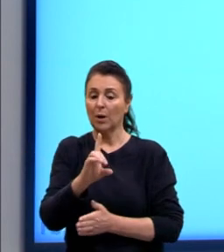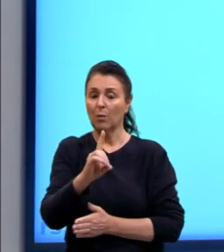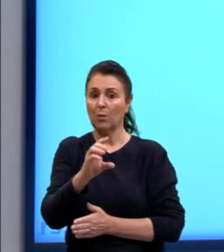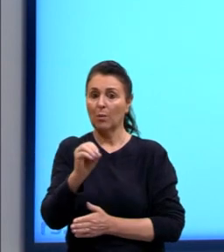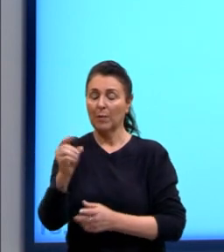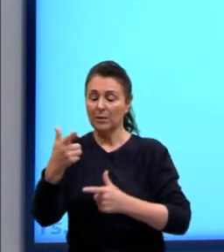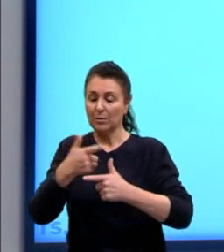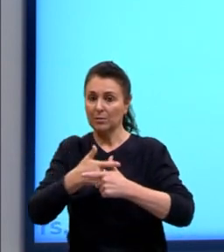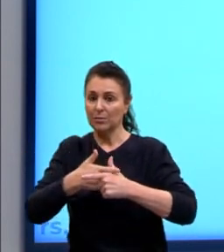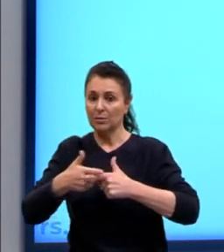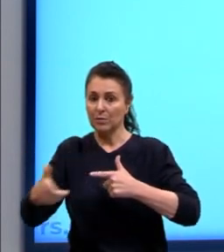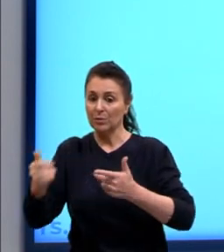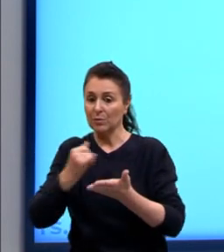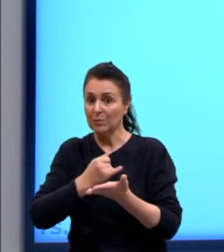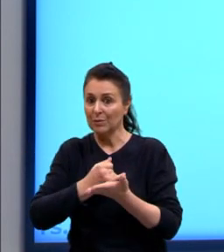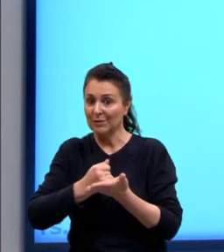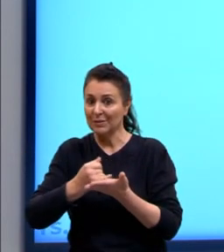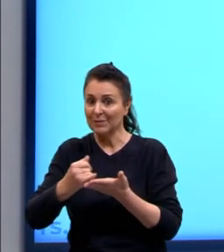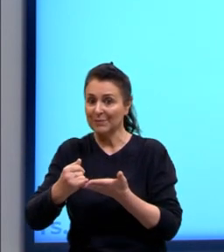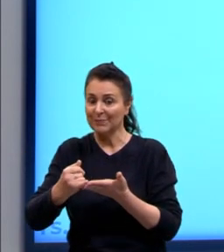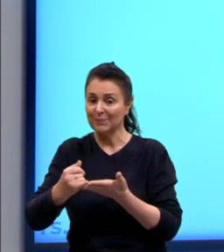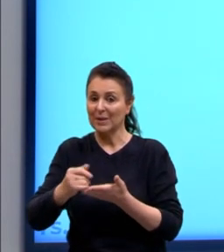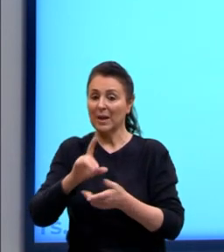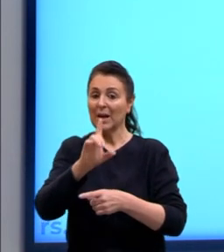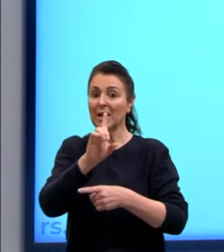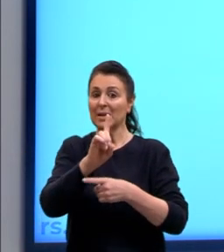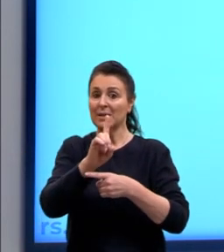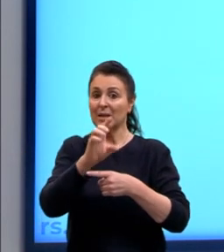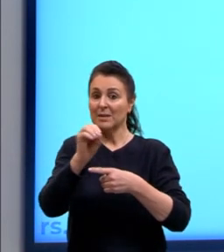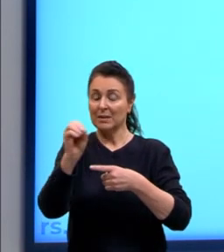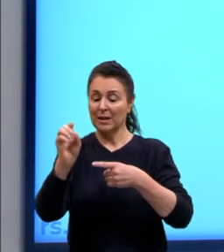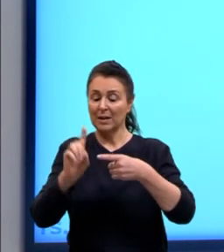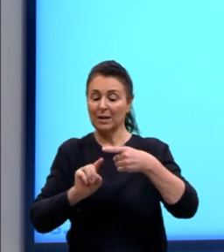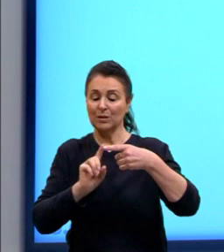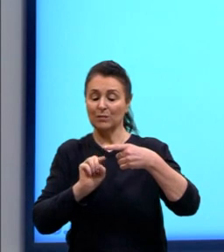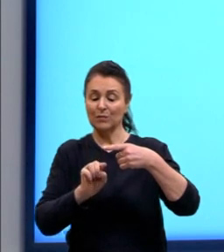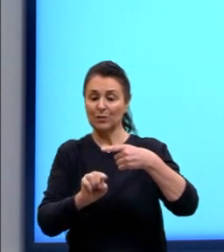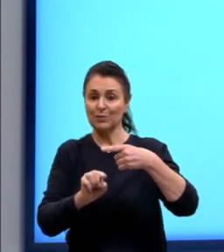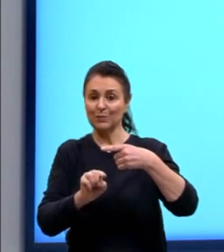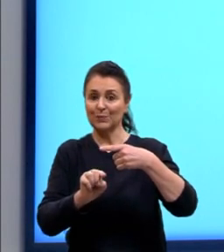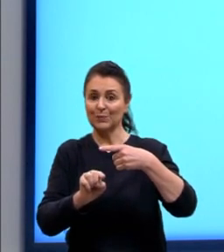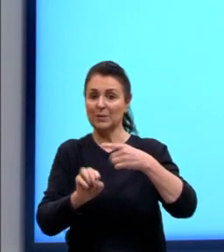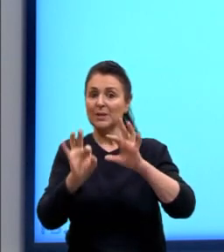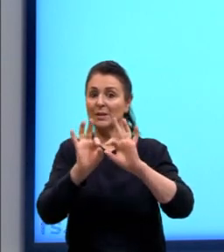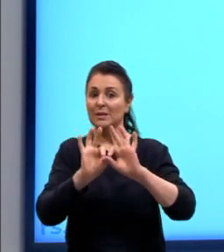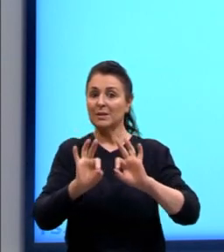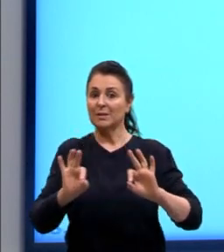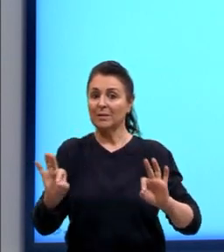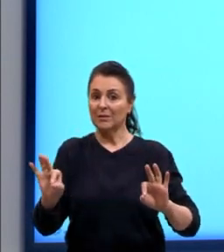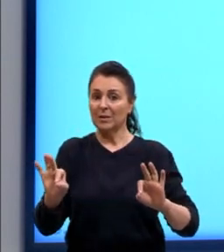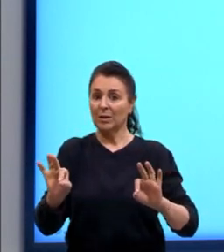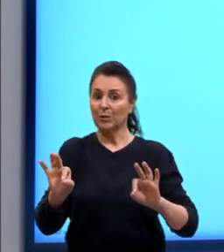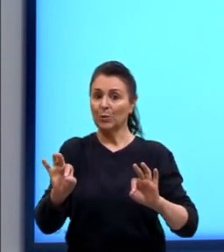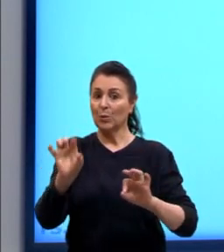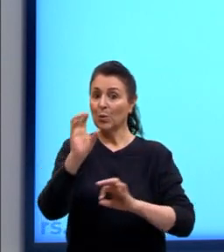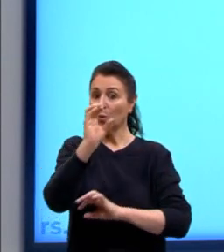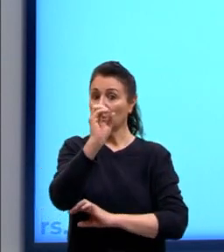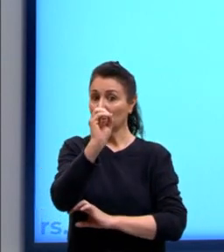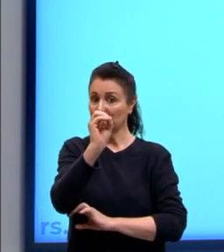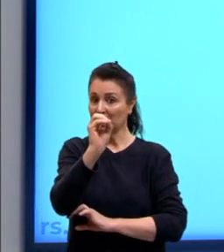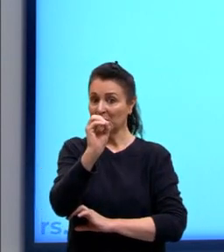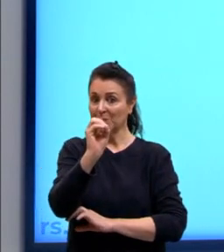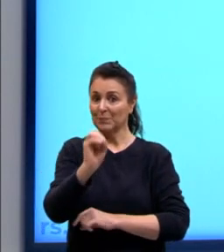dividimos pelo valor inicial. Então, 100 dividido por 1.000. Simplificando aqui os zeros, nós temos